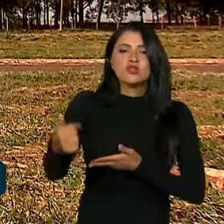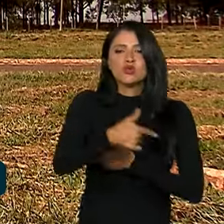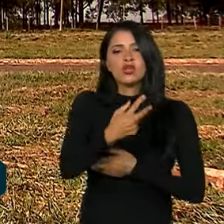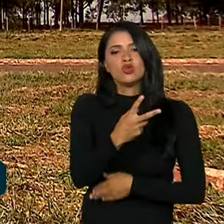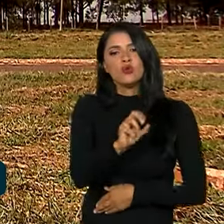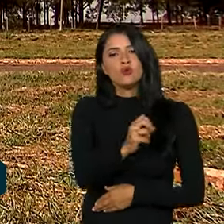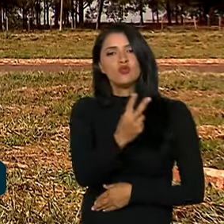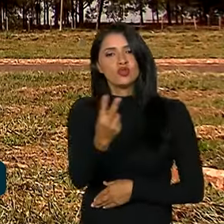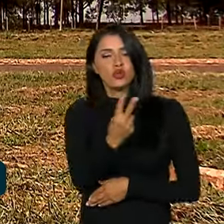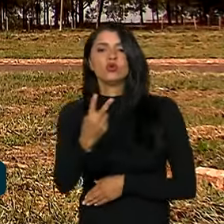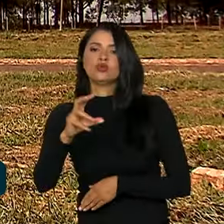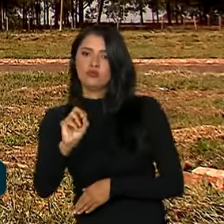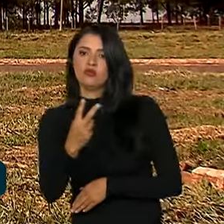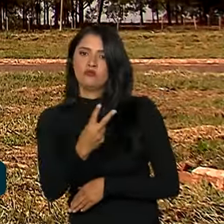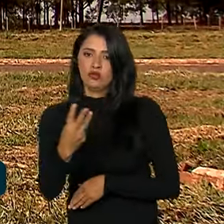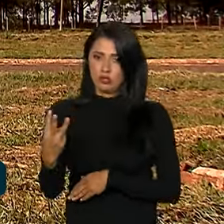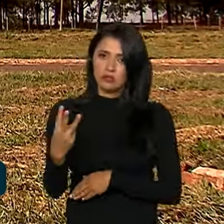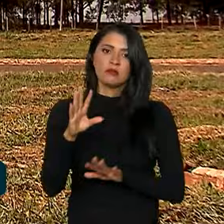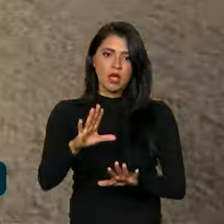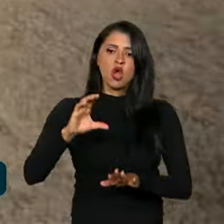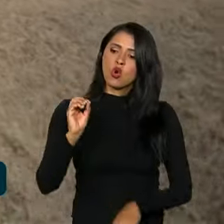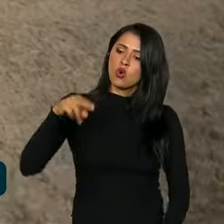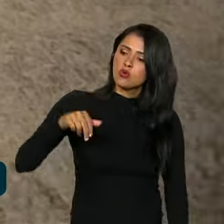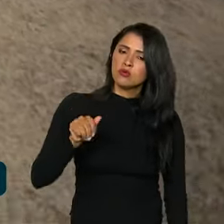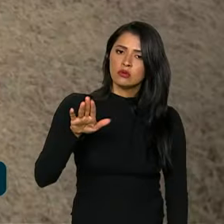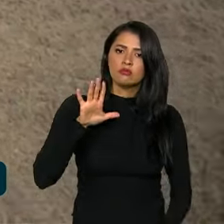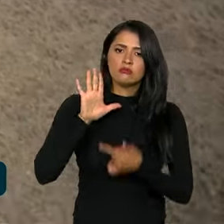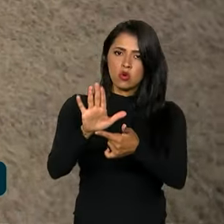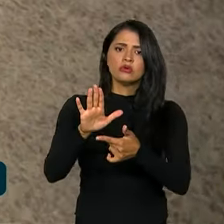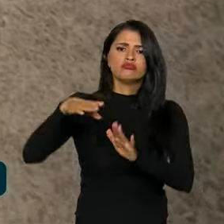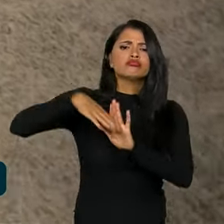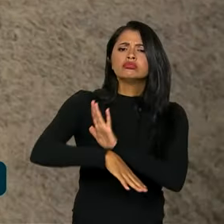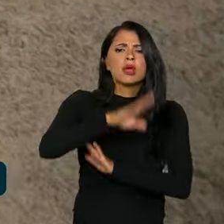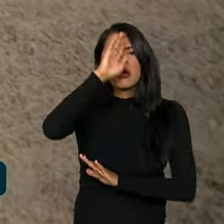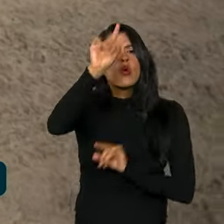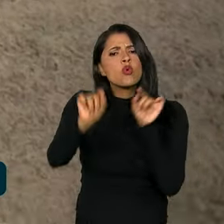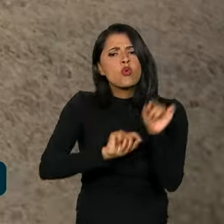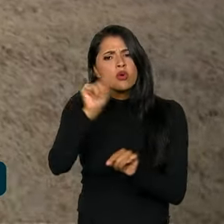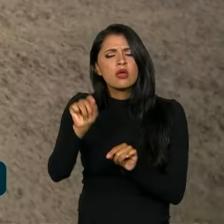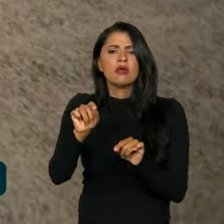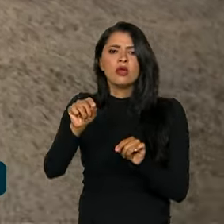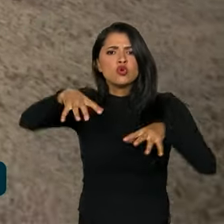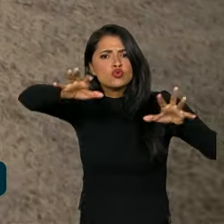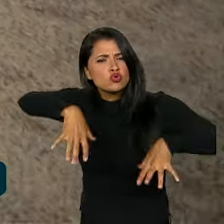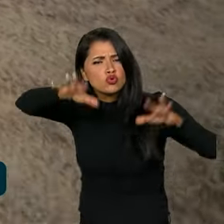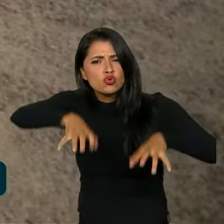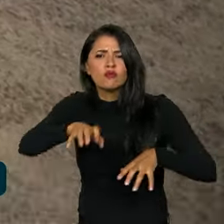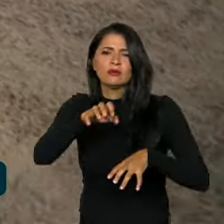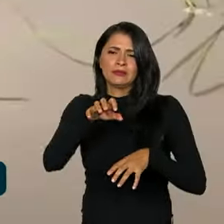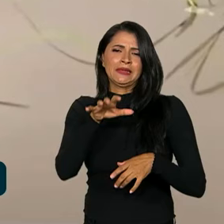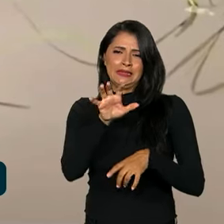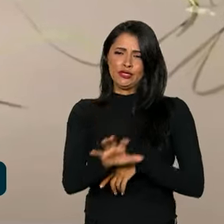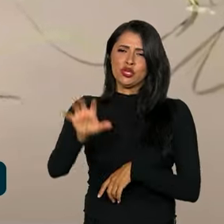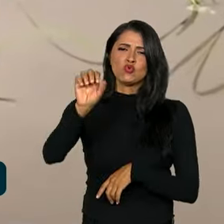2022, 2023. A Conab afirma que a queda se deve principalmente ao excesso de chuvas nas regiões